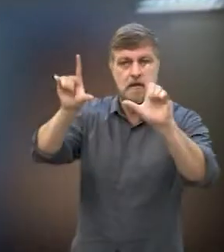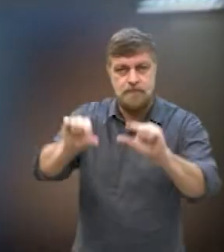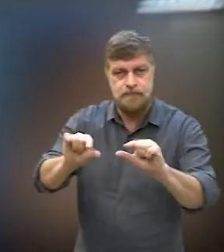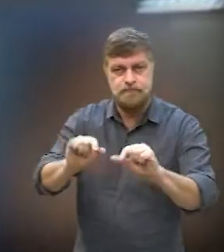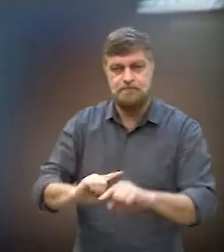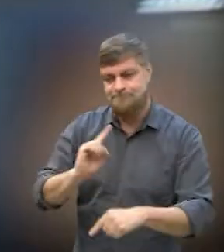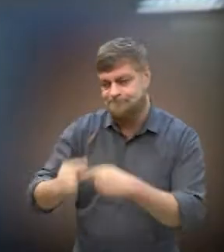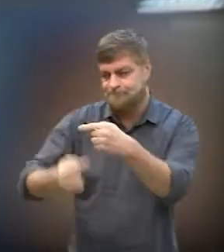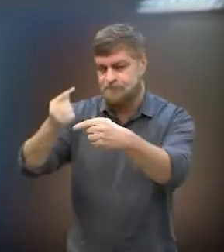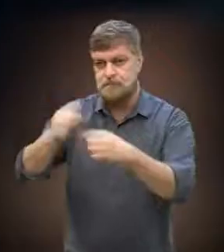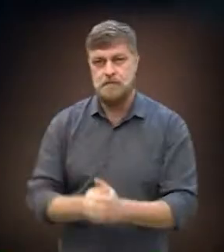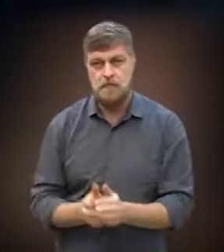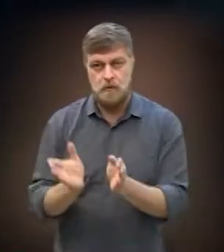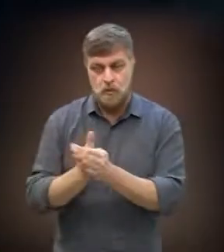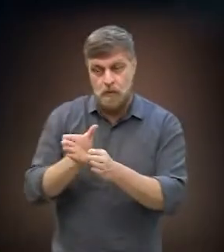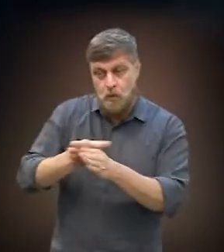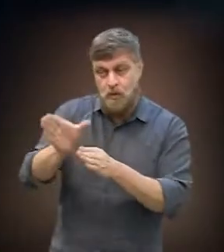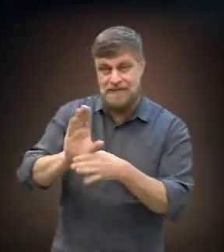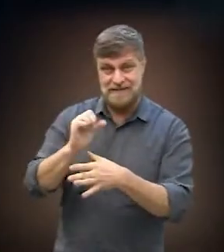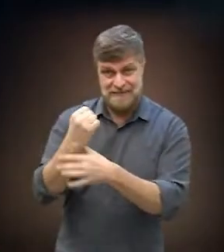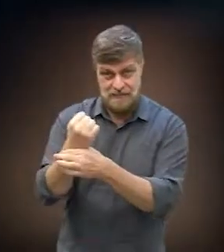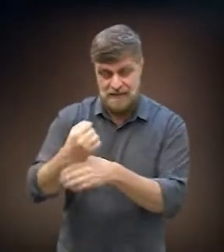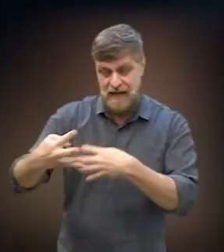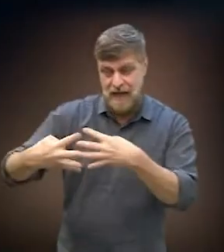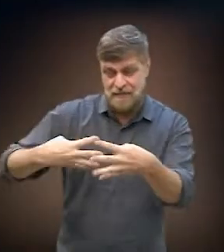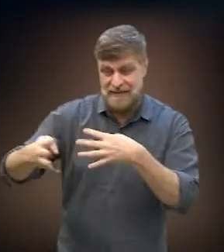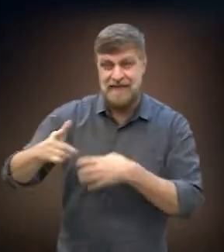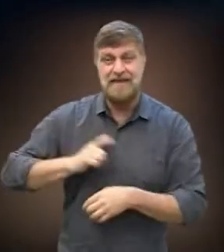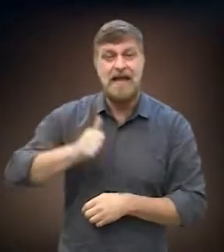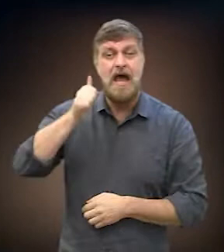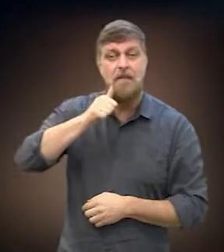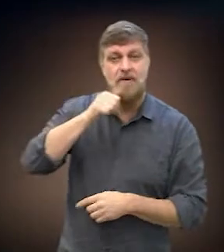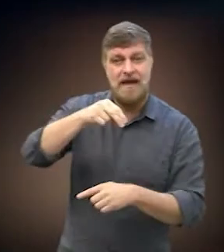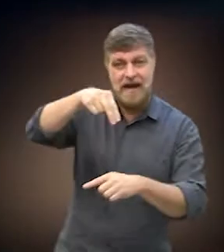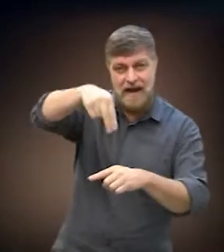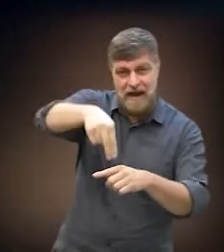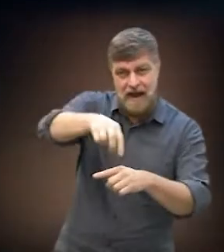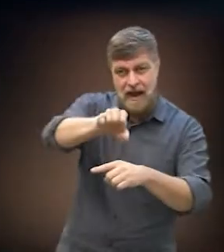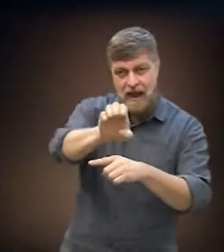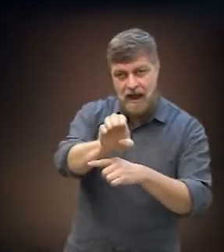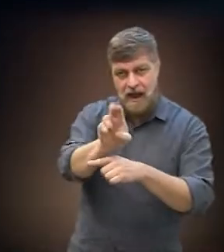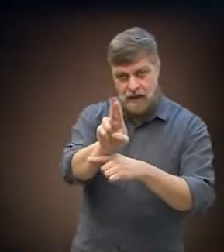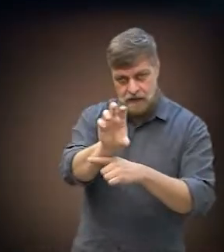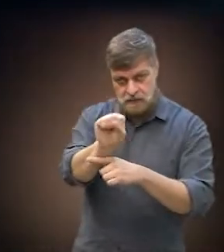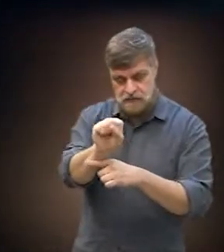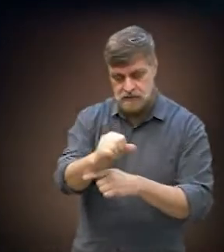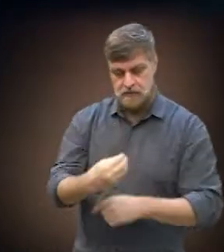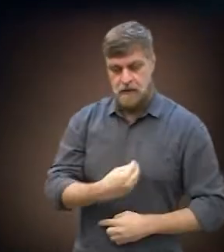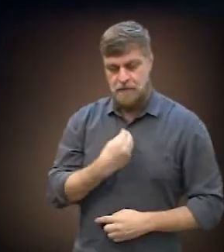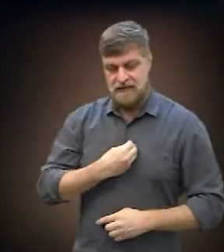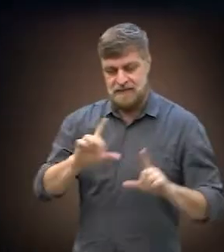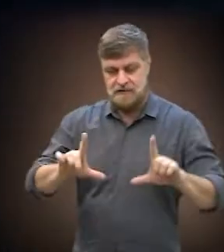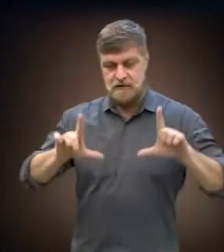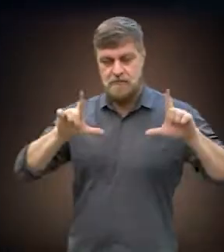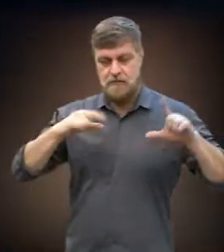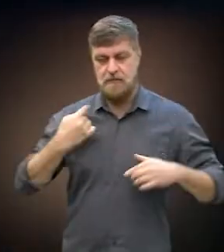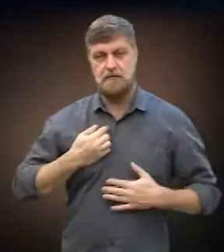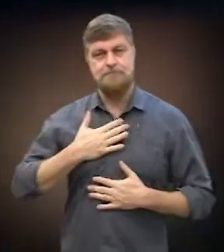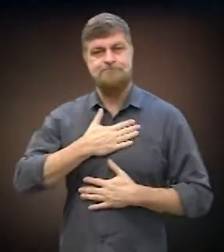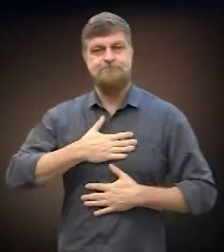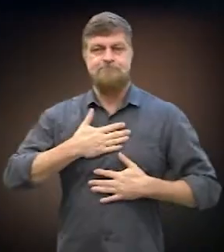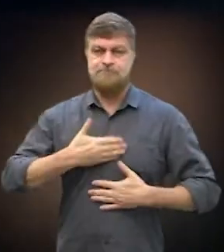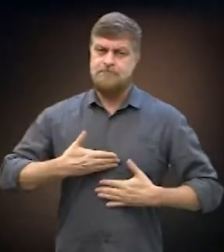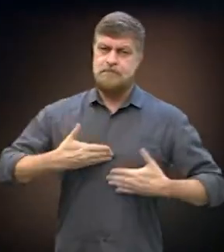crime é muito bem-vindo. O Conselho de Barão Geraldo, através da Neuza, que se encontra nessa reunião, encheu-nos de muita